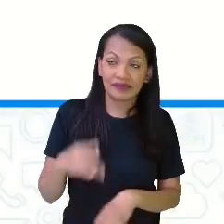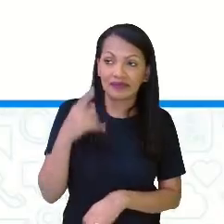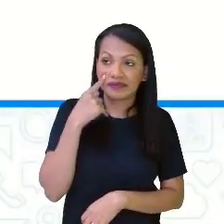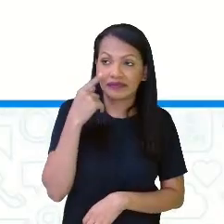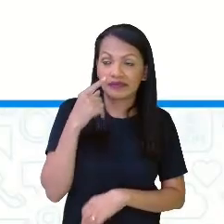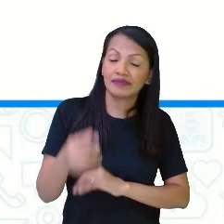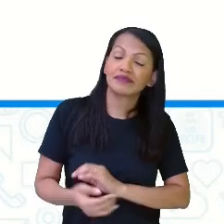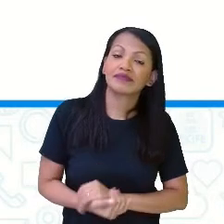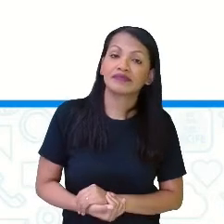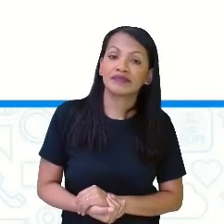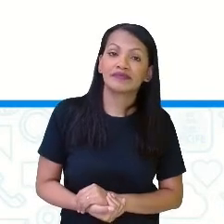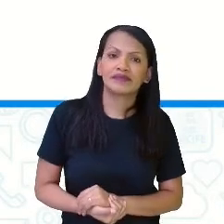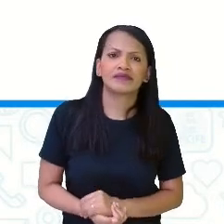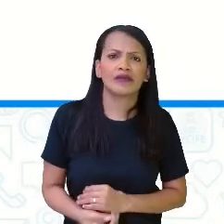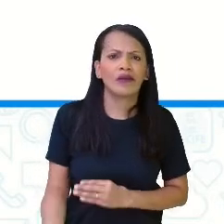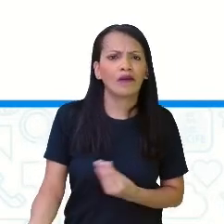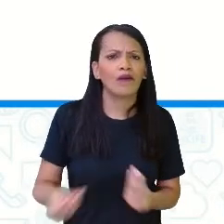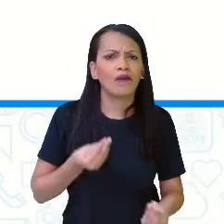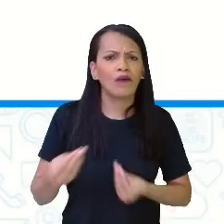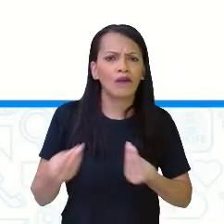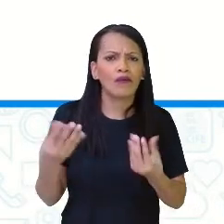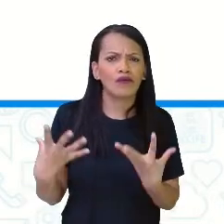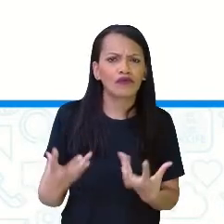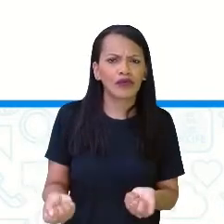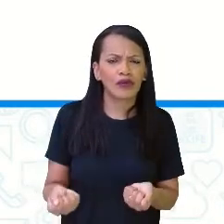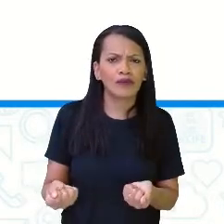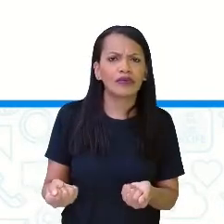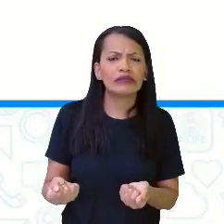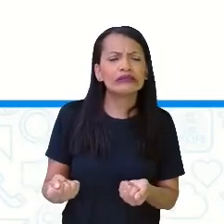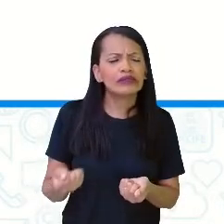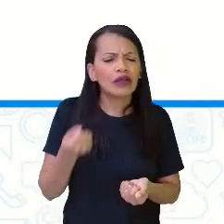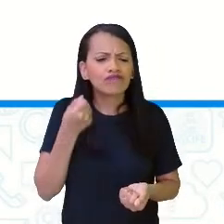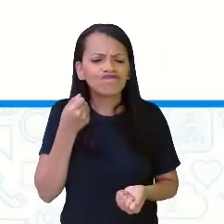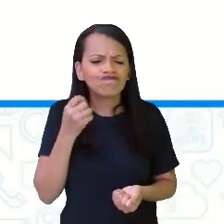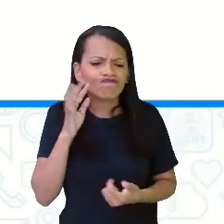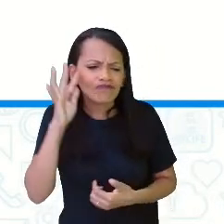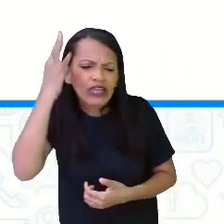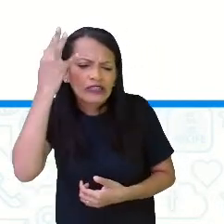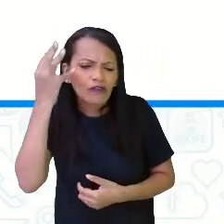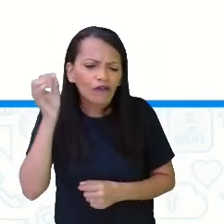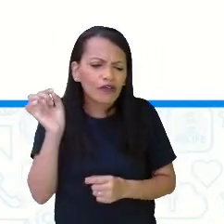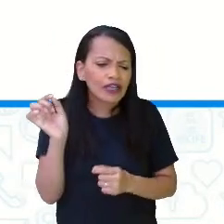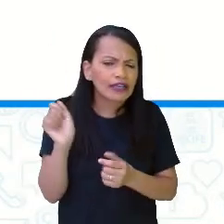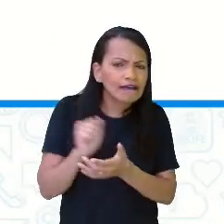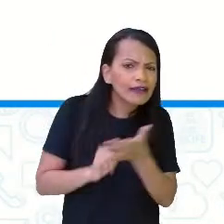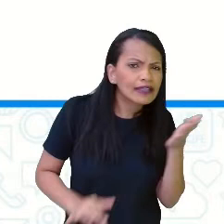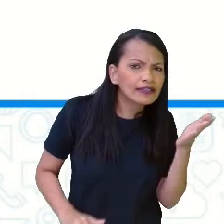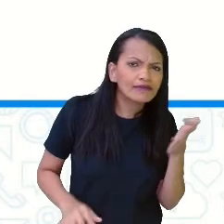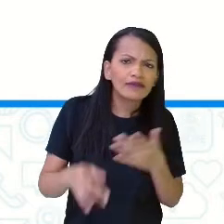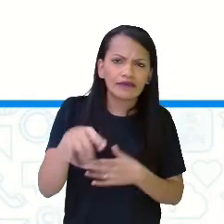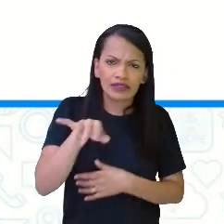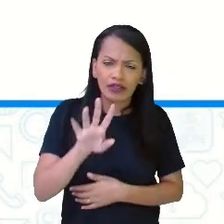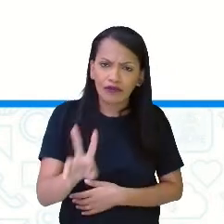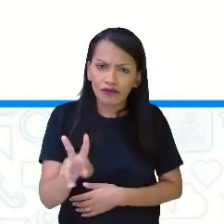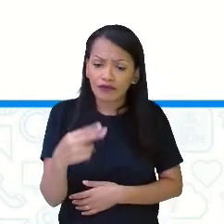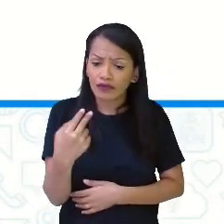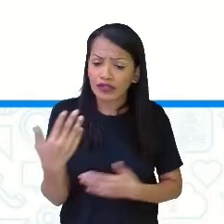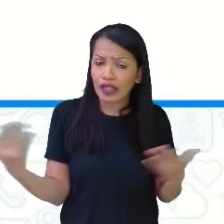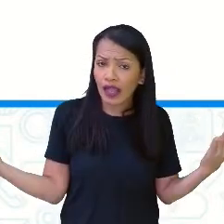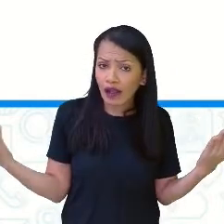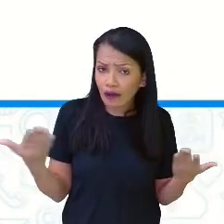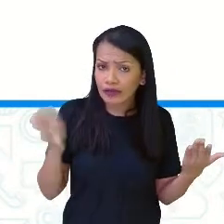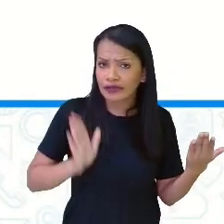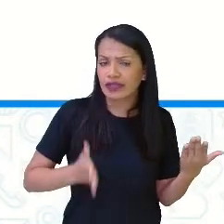diz o seguinte, como é que a gente vai resolver esse problema? Olha lá, será que você que está me vendo agora já sabe?